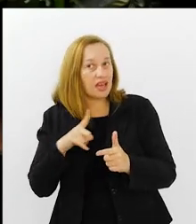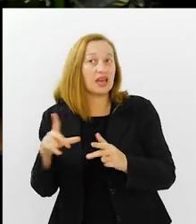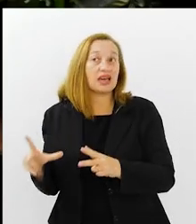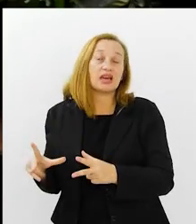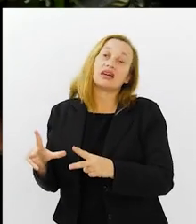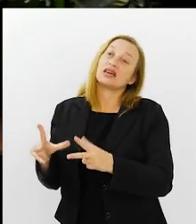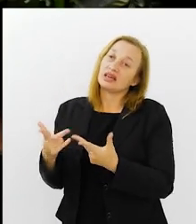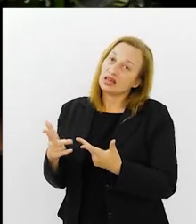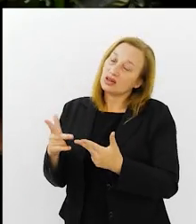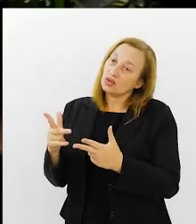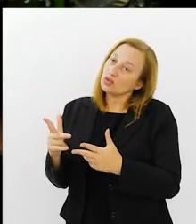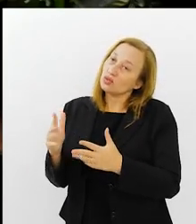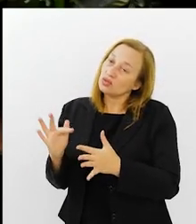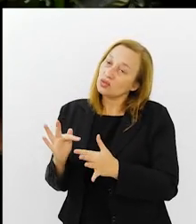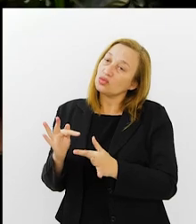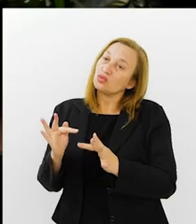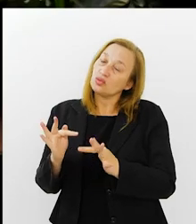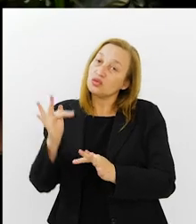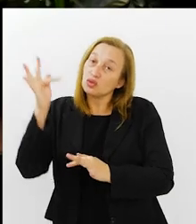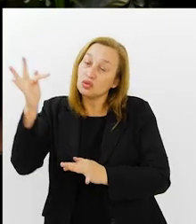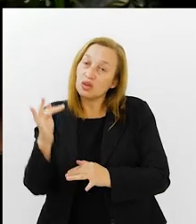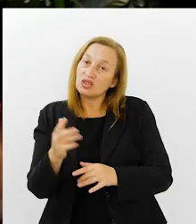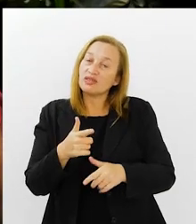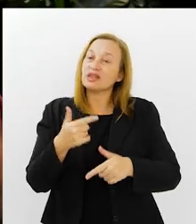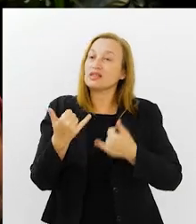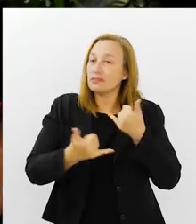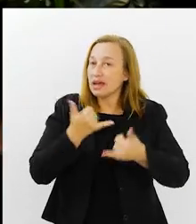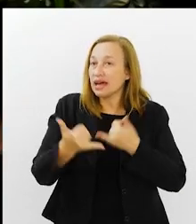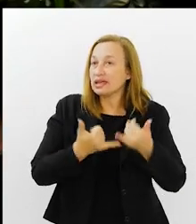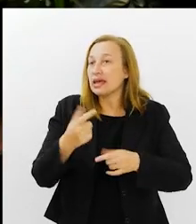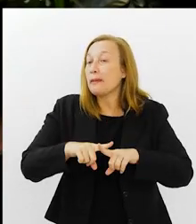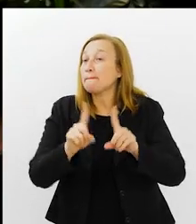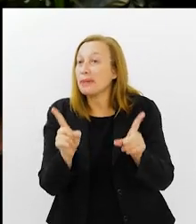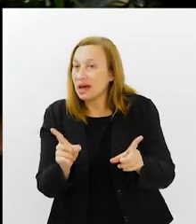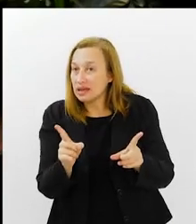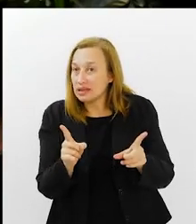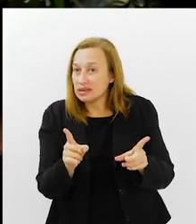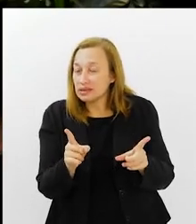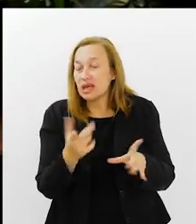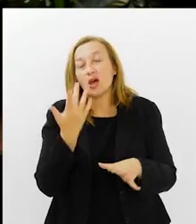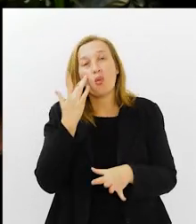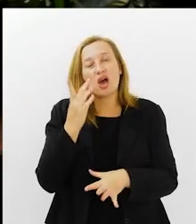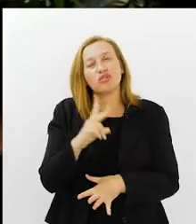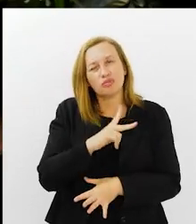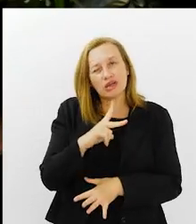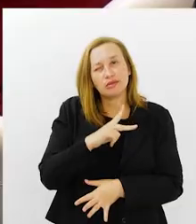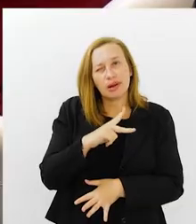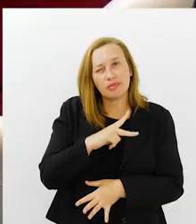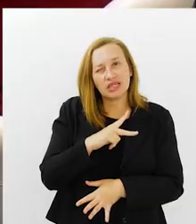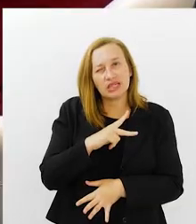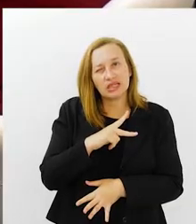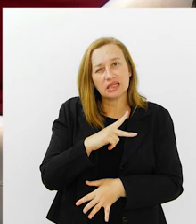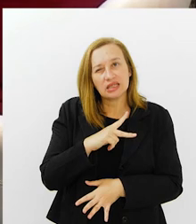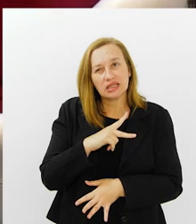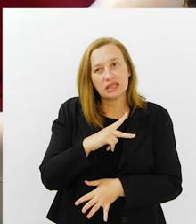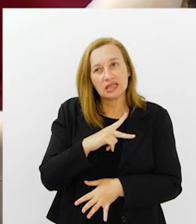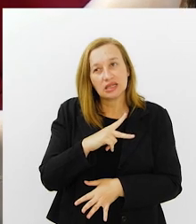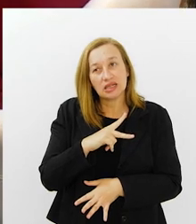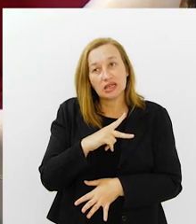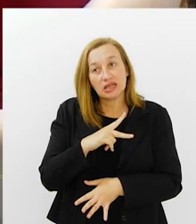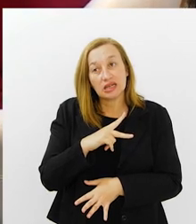vai dar problema, né? Na herança, no futuro, a gente faz esse tipo de brincadeira. Porque... Agora, basicamente, eu acho que